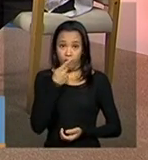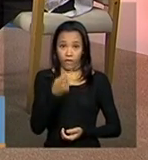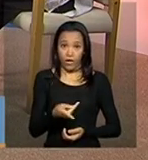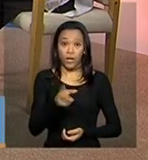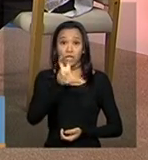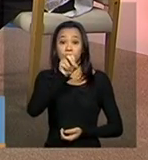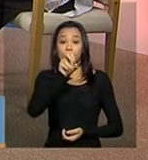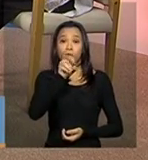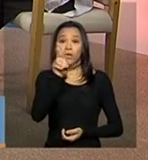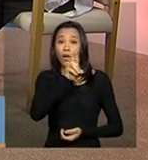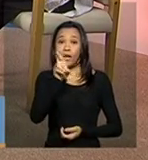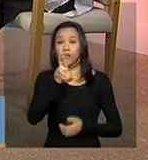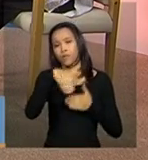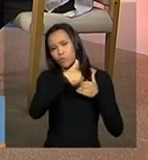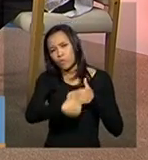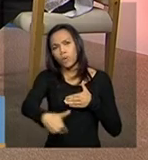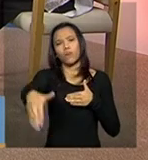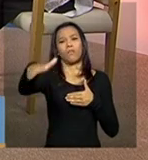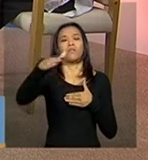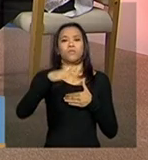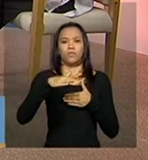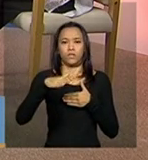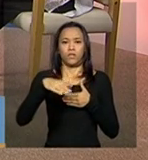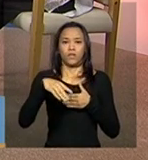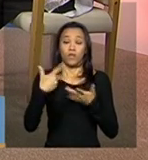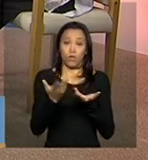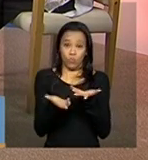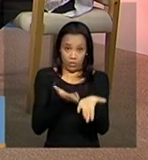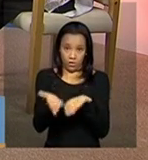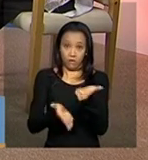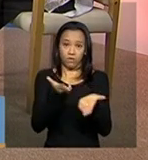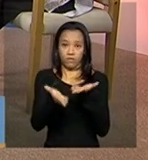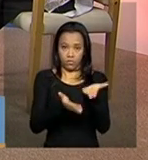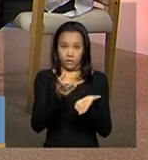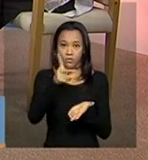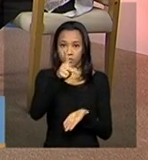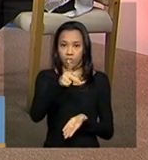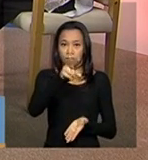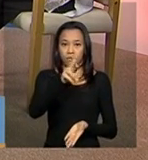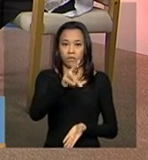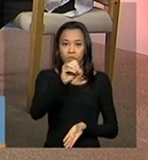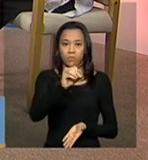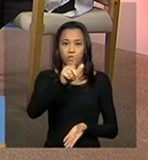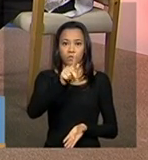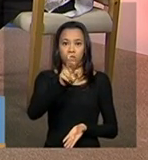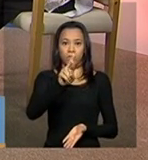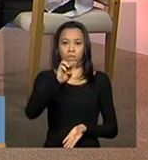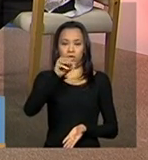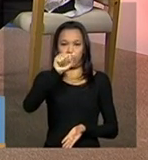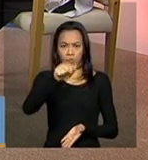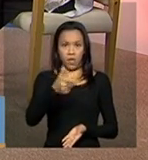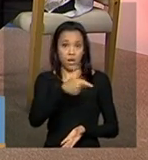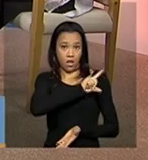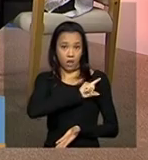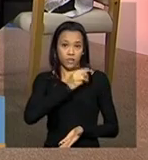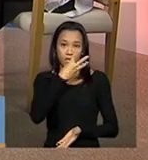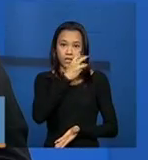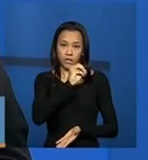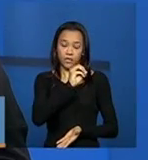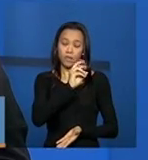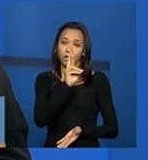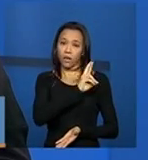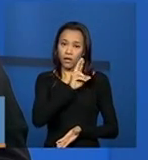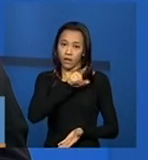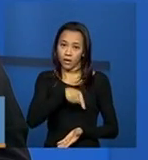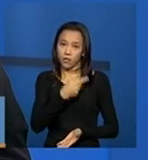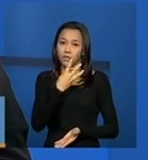todo o funcionamento do programa, né? Então, assim, os incentivos a mais, que era no valor de R$,00 e R$,00, que